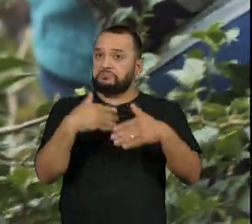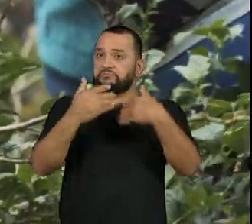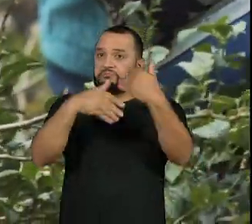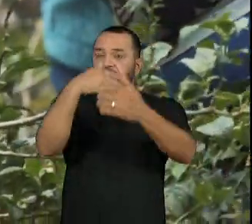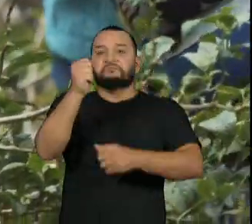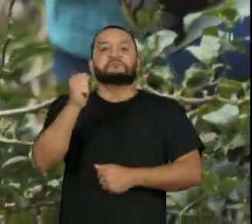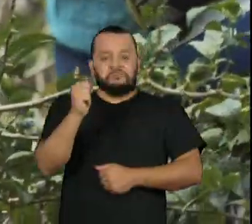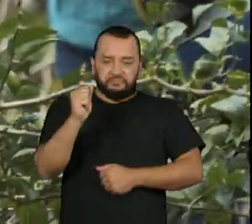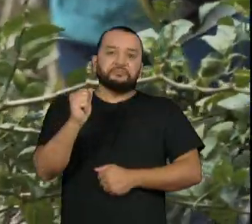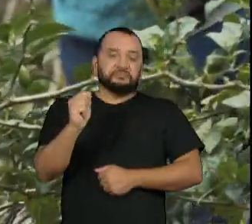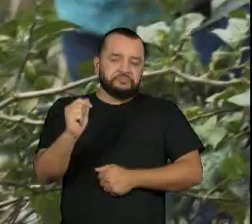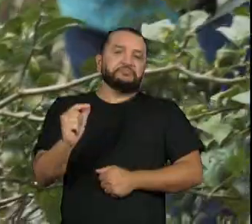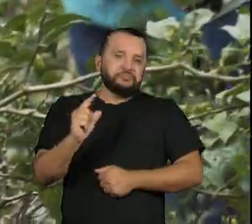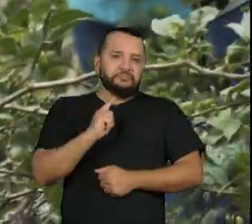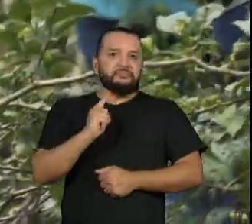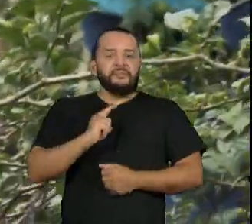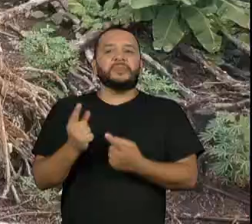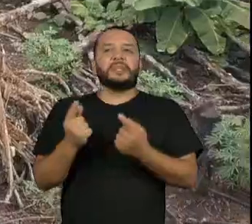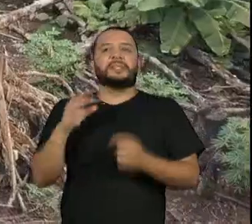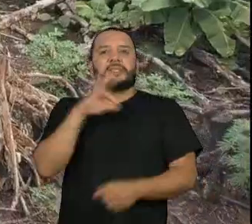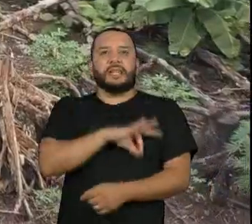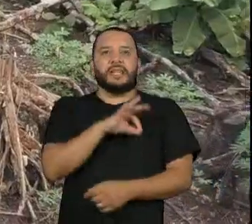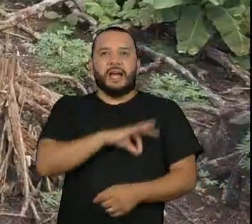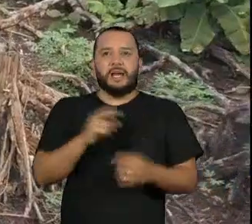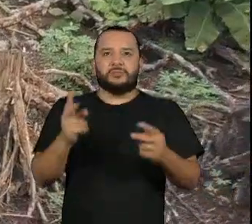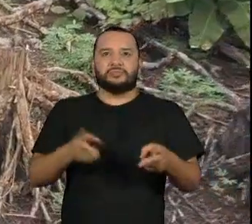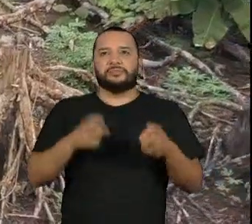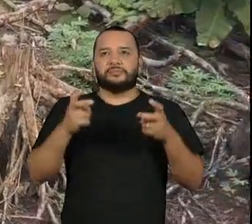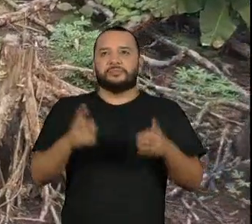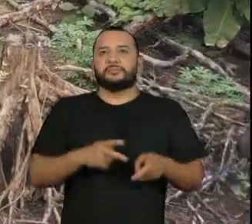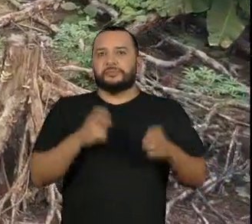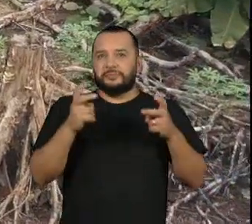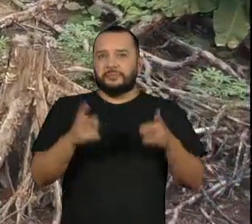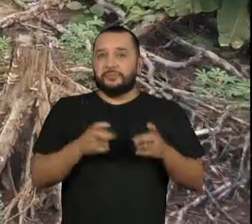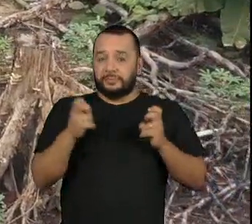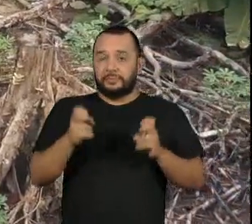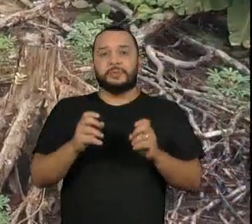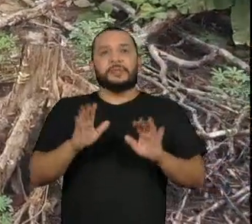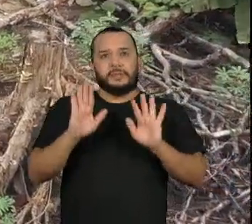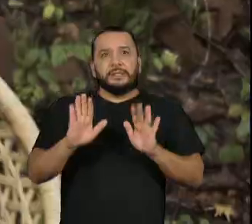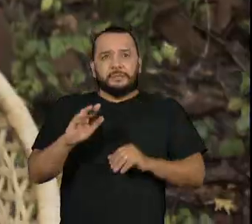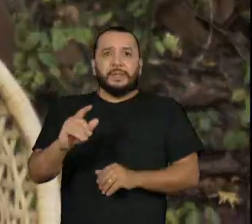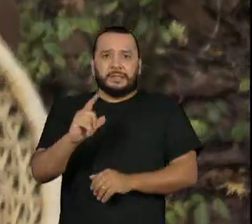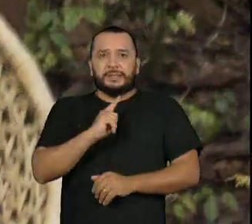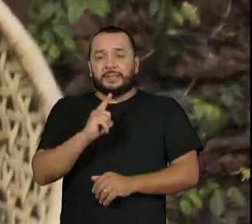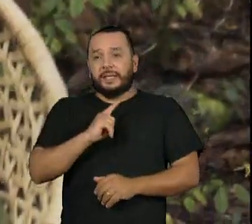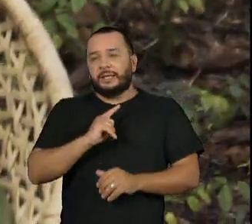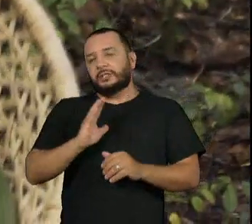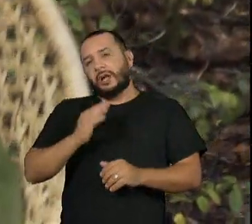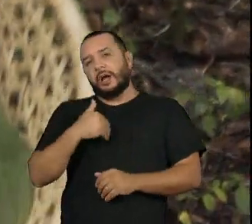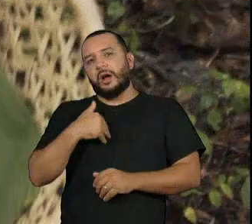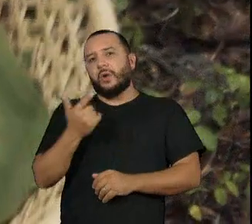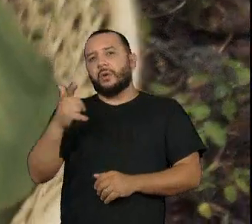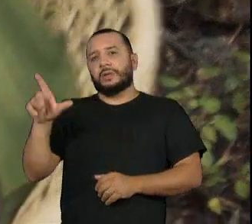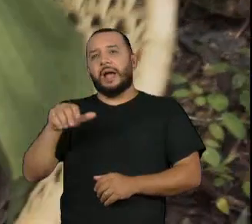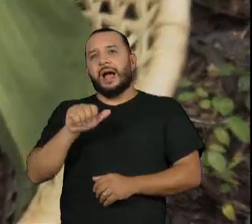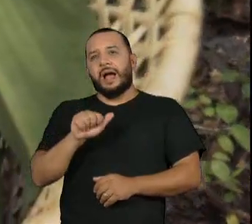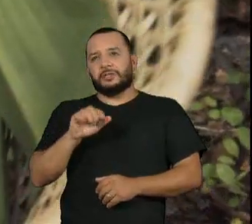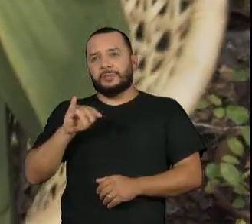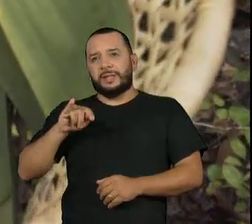trazendo geração de renda. Só que cestarias de arumã, que é arte baniua, ela